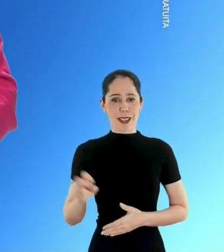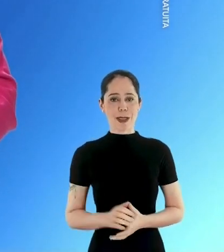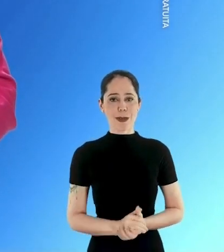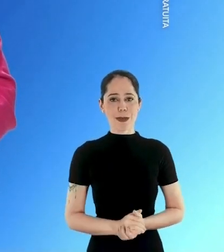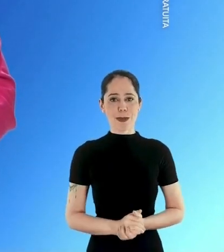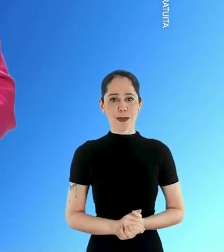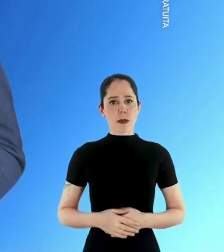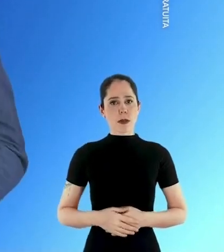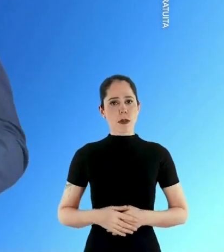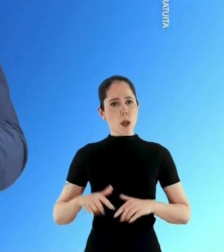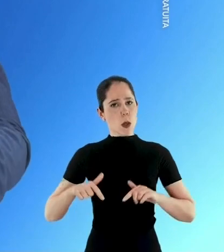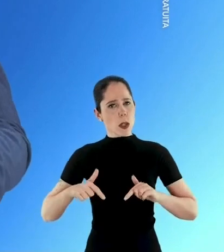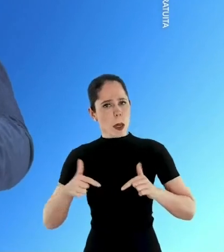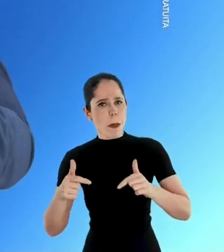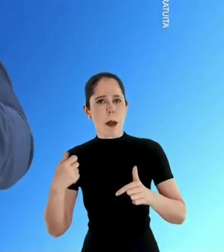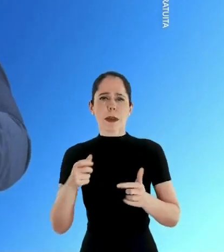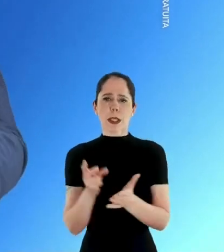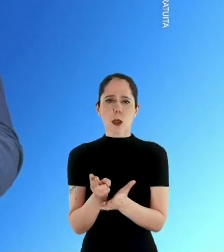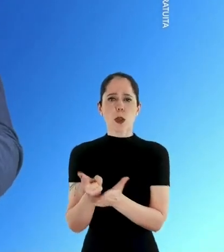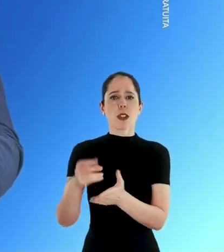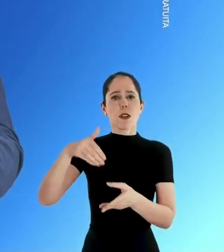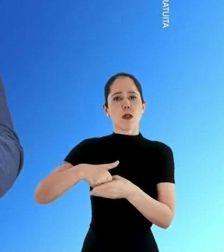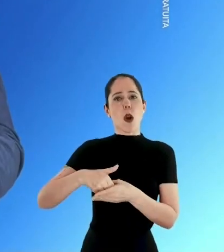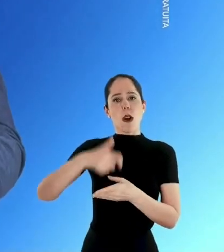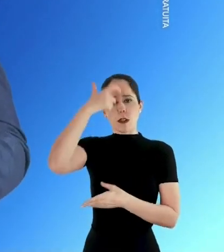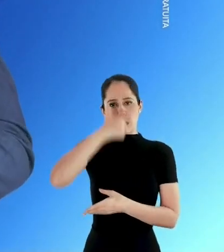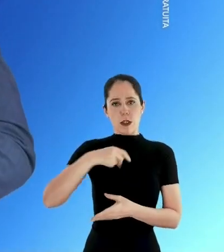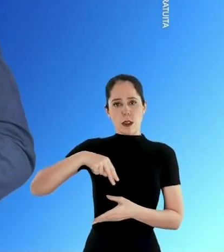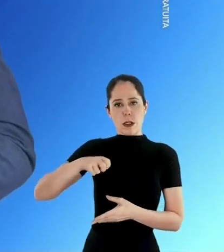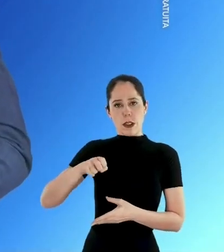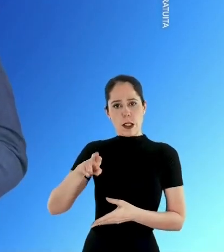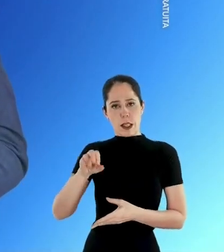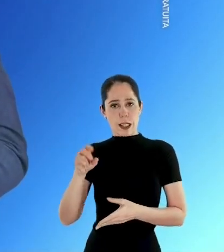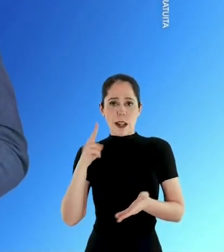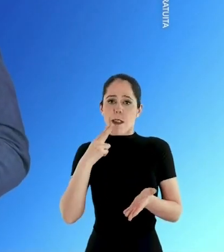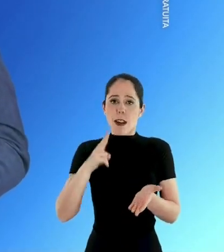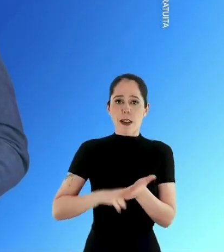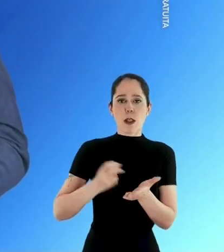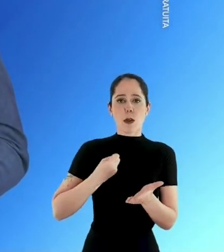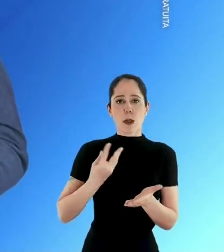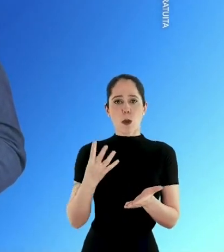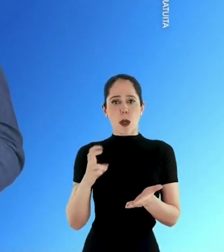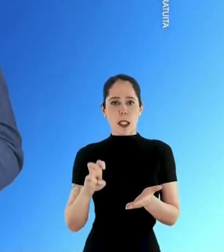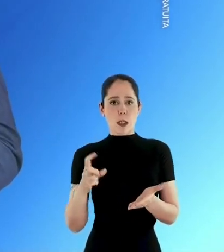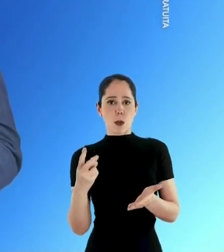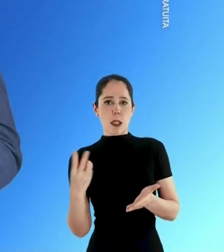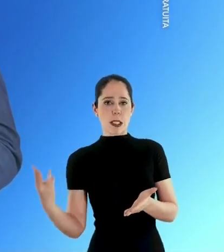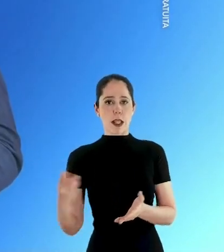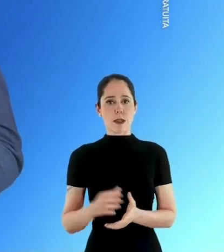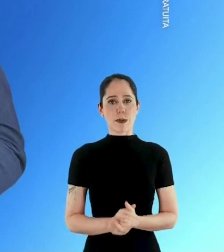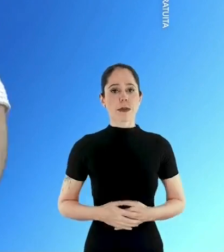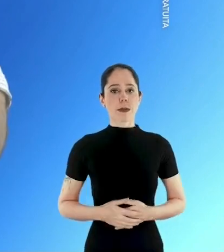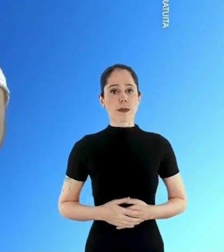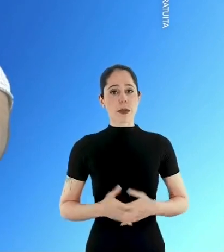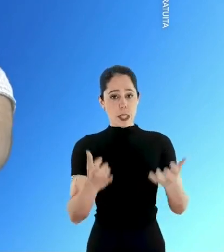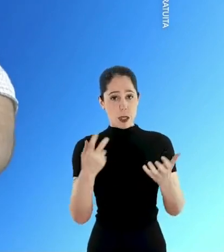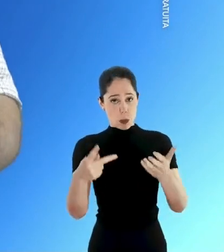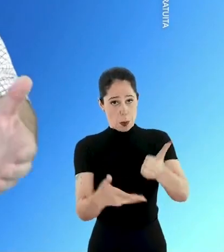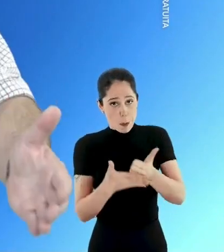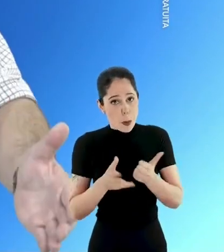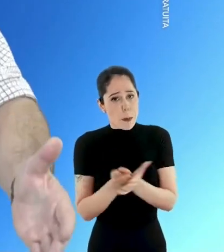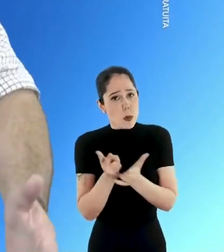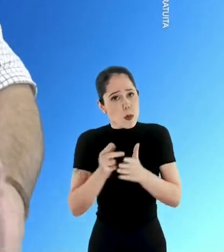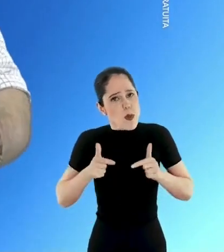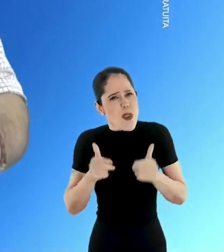PSB O trabalho precisa continuar. Vote Neriu Carteiro, 45123. Conto